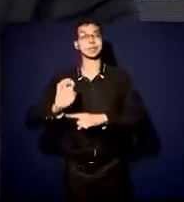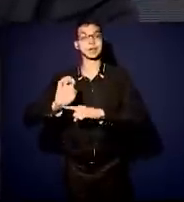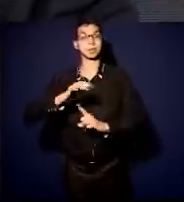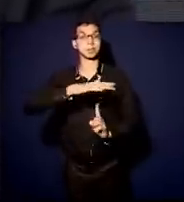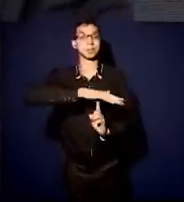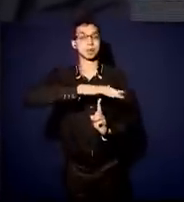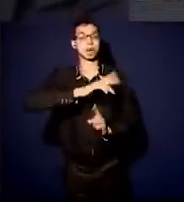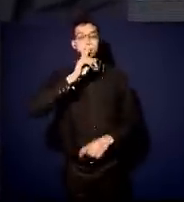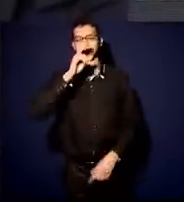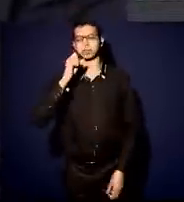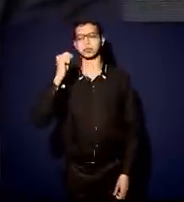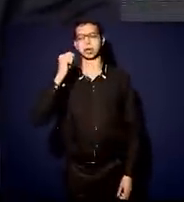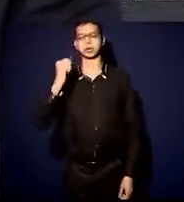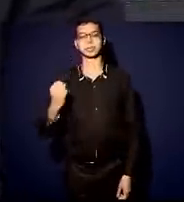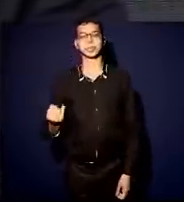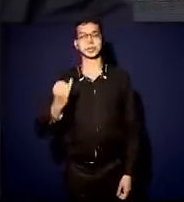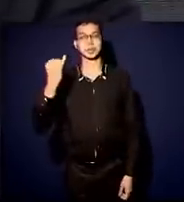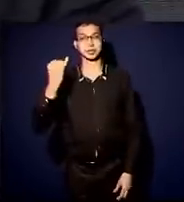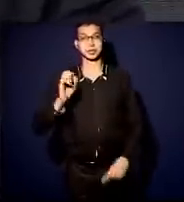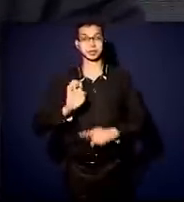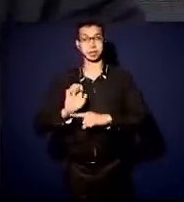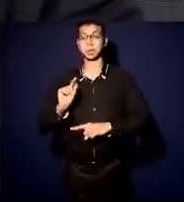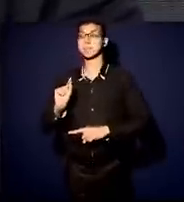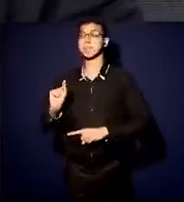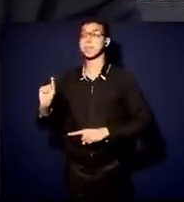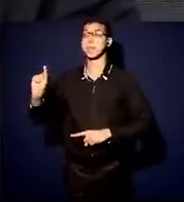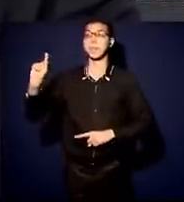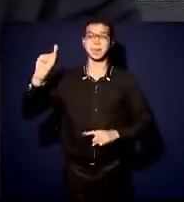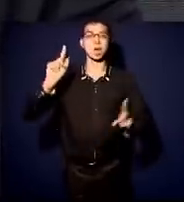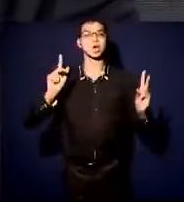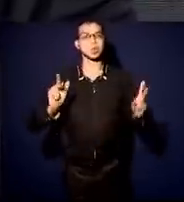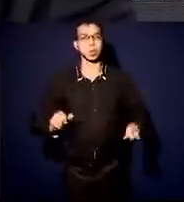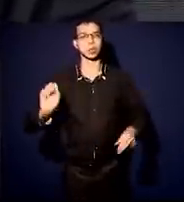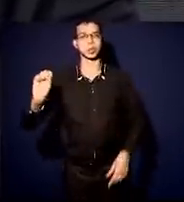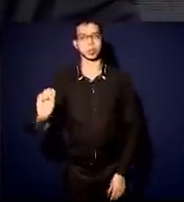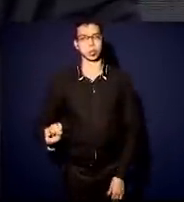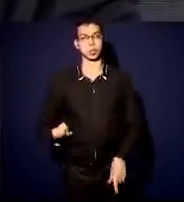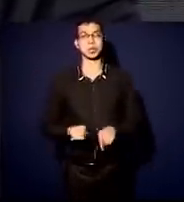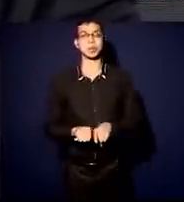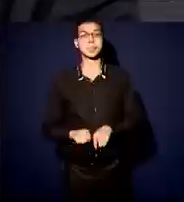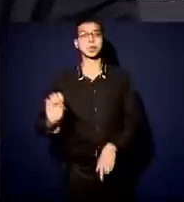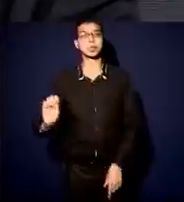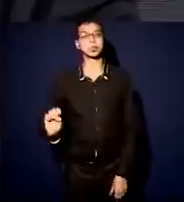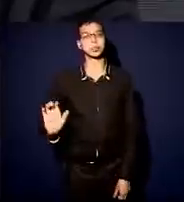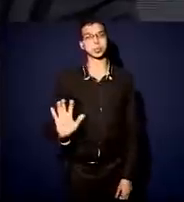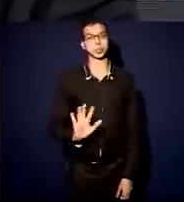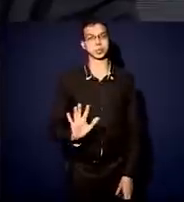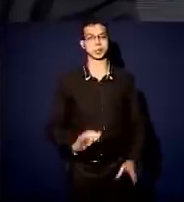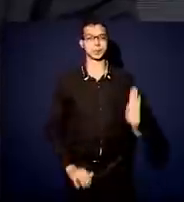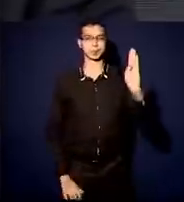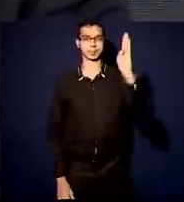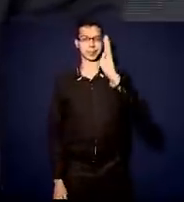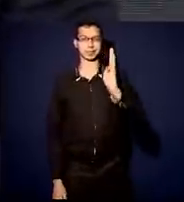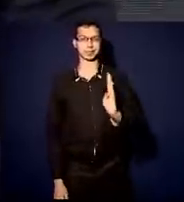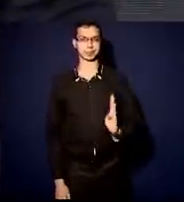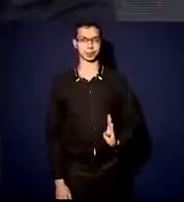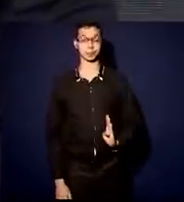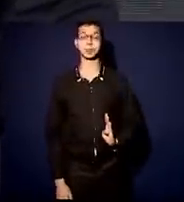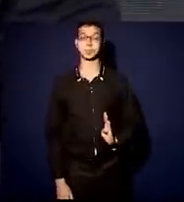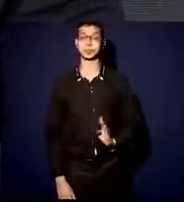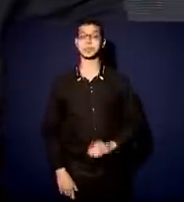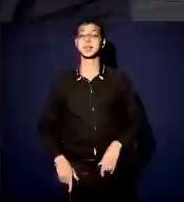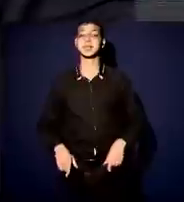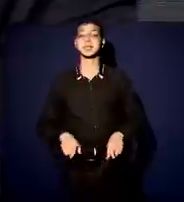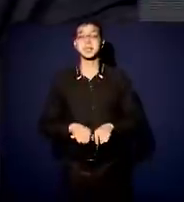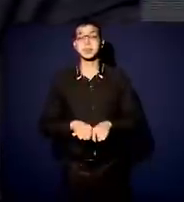robusto, importante também, como os demais estados, em especial do sul e sudeste brasileiro. E, obviamente, trabalhar pelo